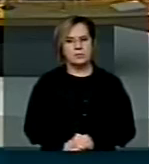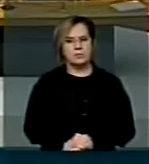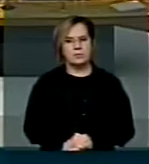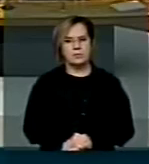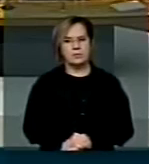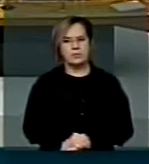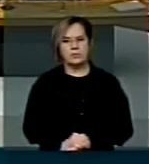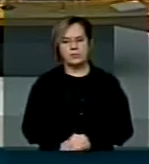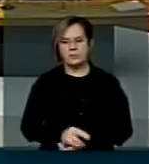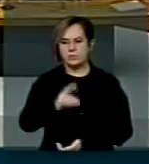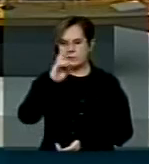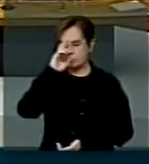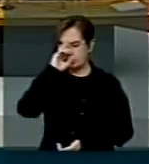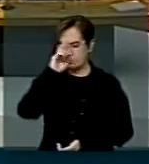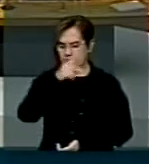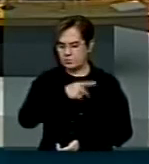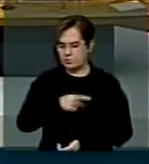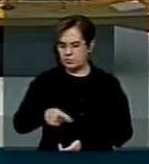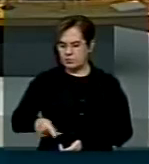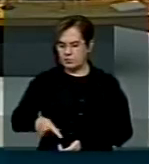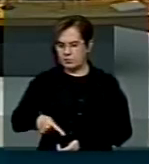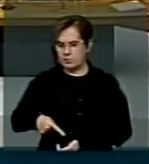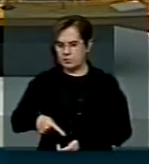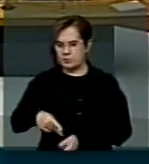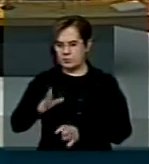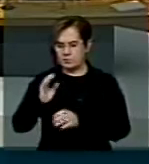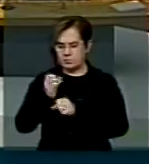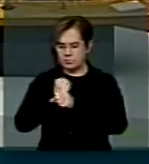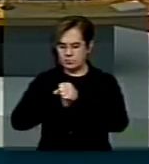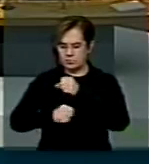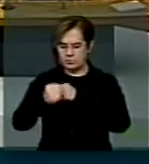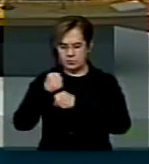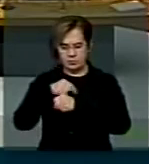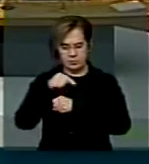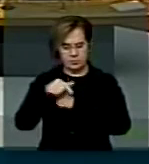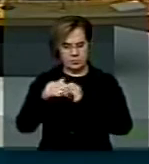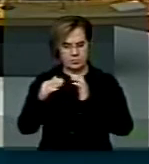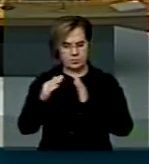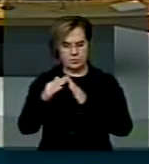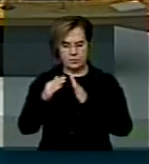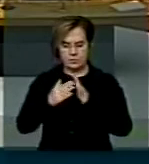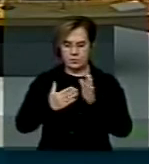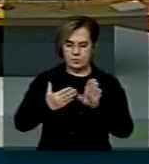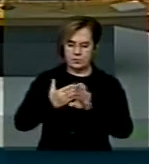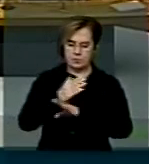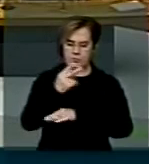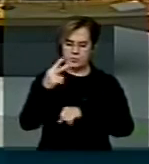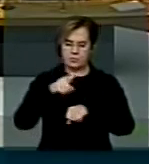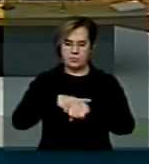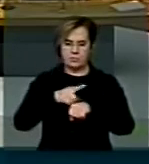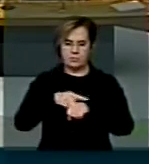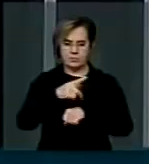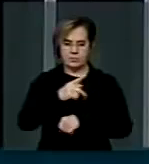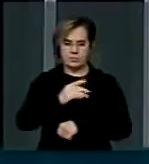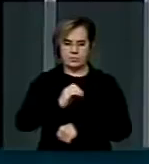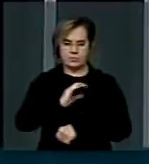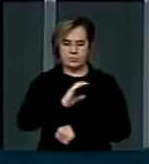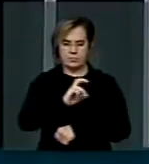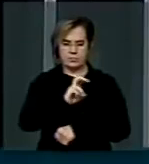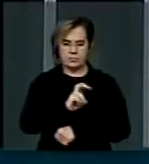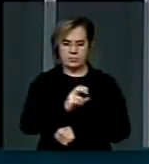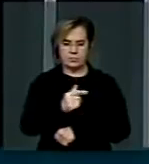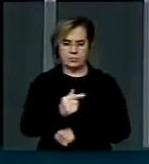Senhor presidente, o ano passado, esta casa aprovou em segundo turno a PEC 57A,